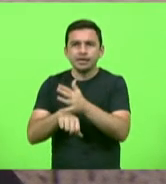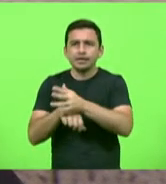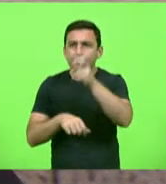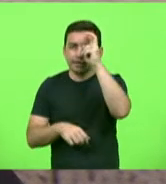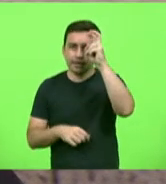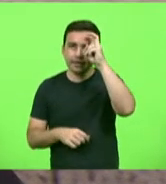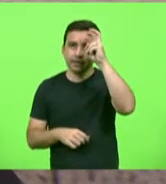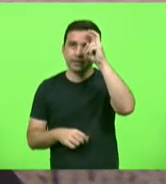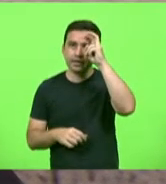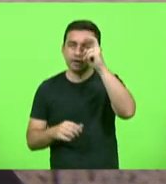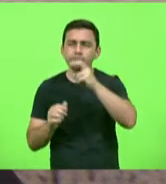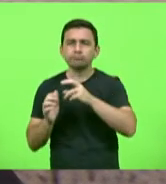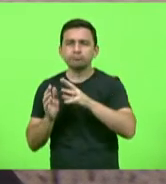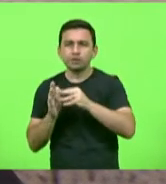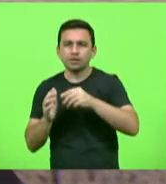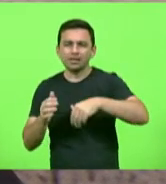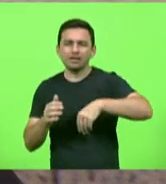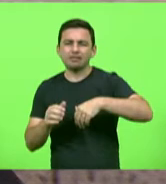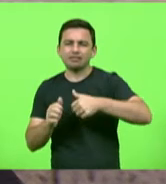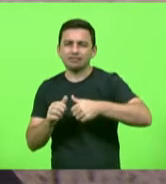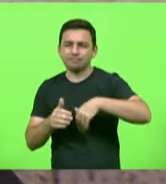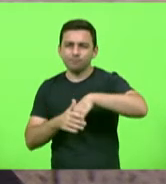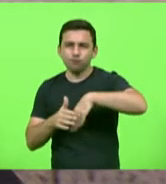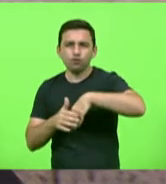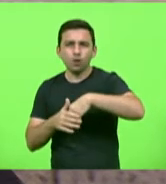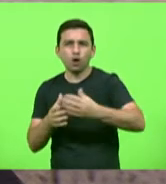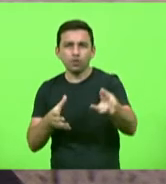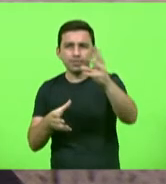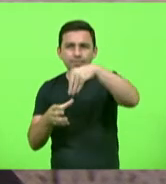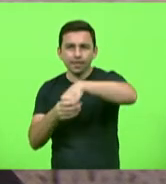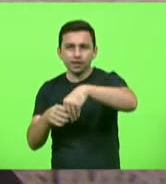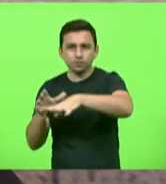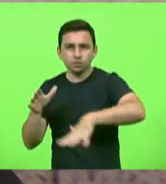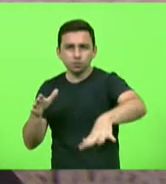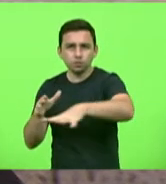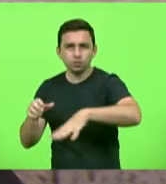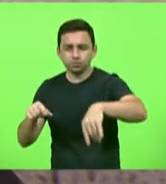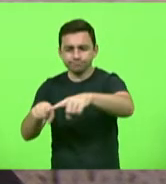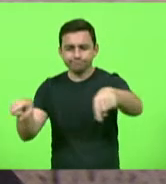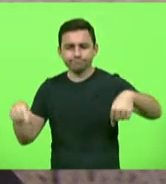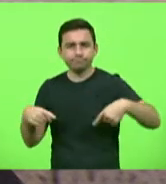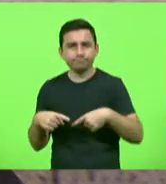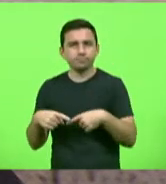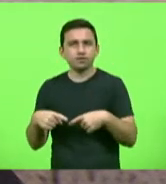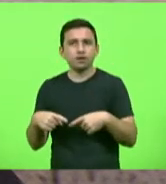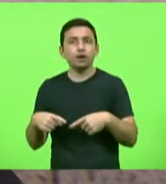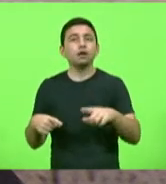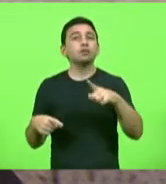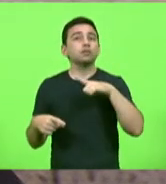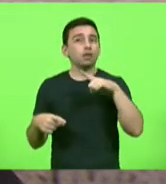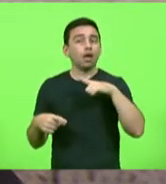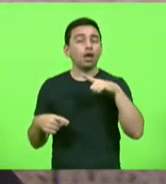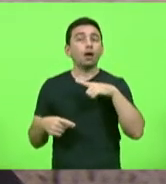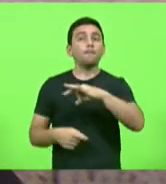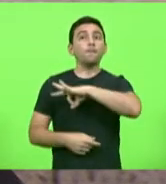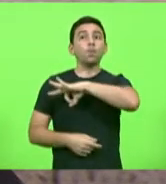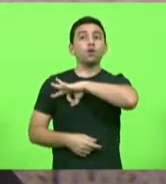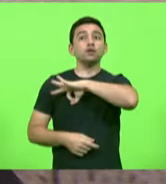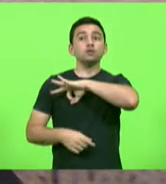eles praticam esporte, futebol, dentro da comunidade terapêutica. E não é que aparece um camburão da polícia,